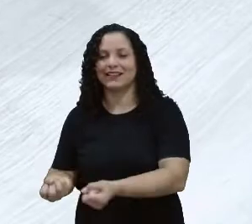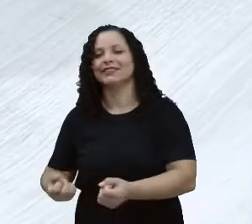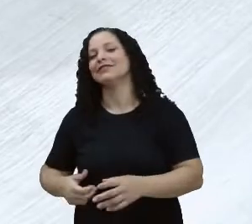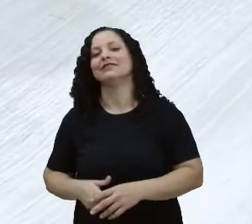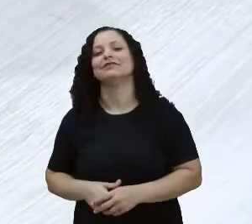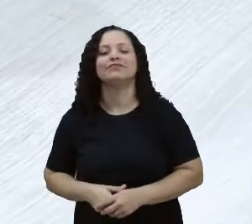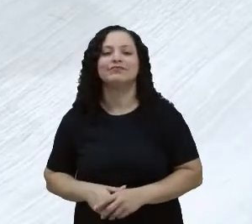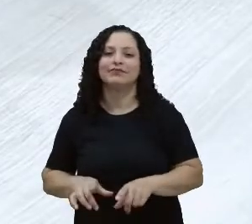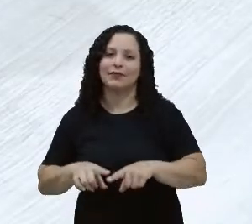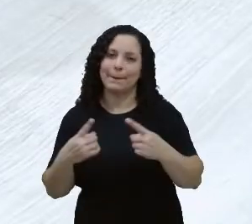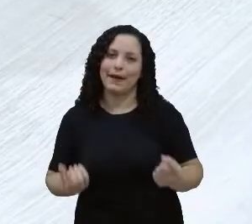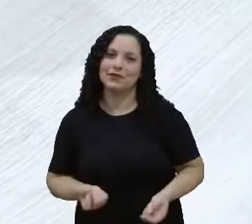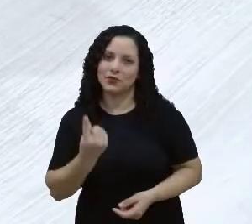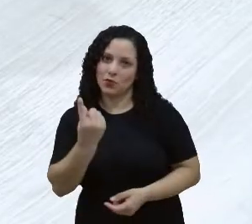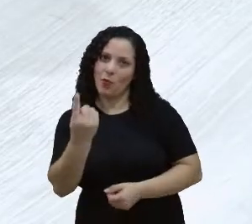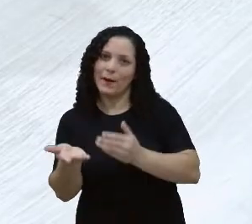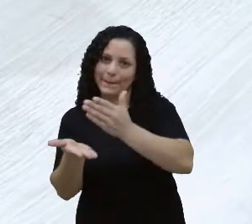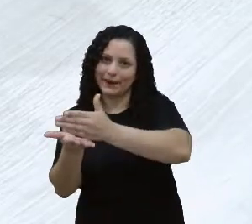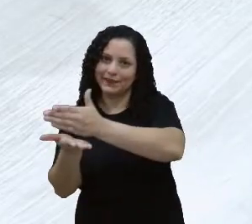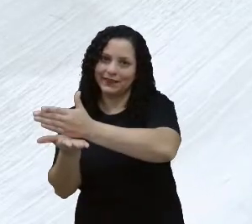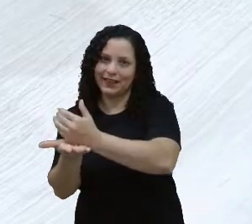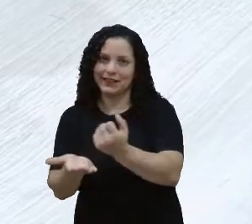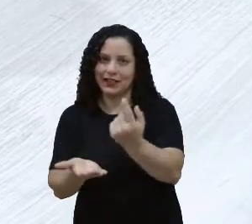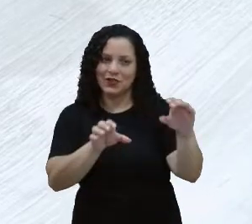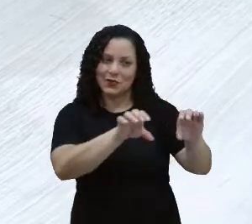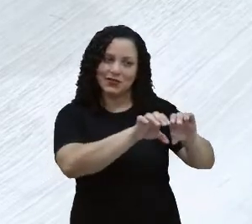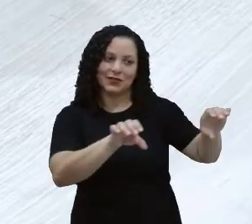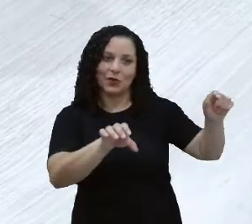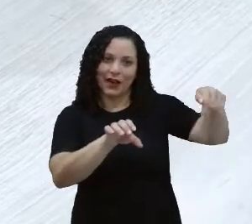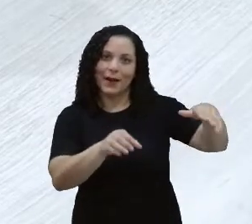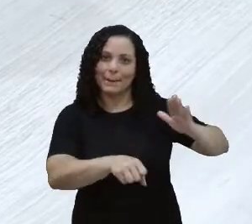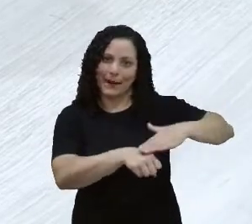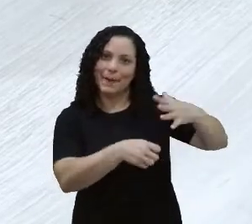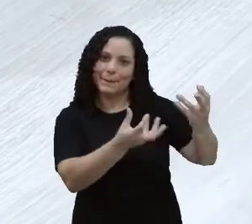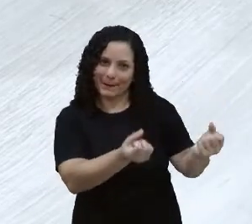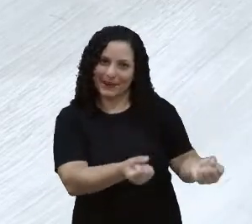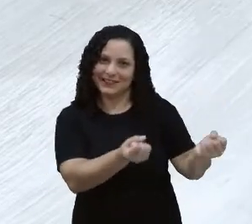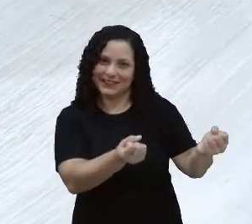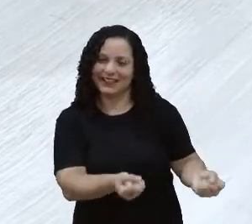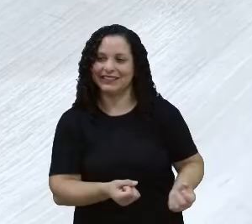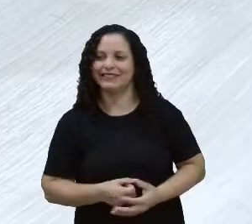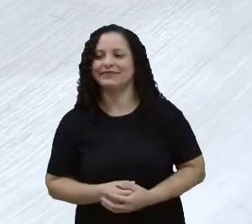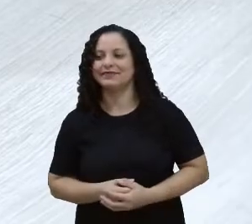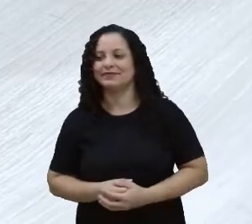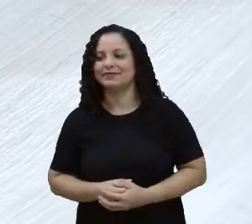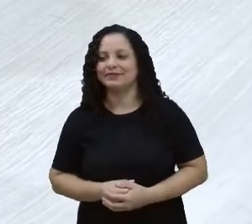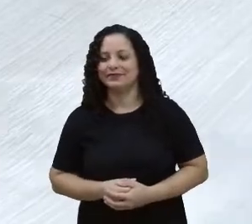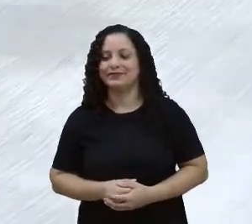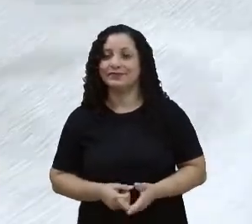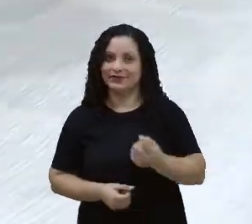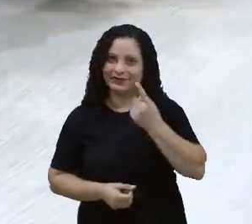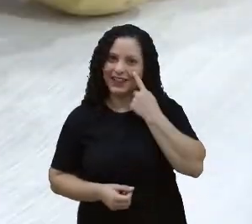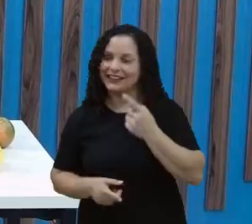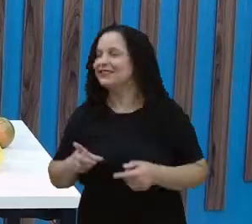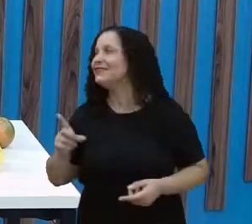uma batata e uma cenoura, a cenoura iria pesar mais, né? A gente faz o teste. Deixa eu tirar aqui.